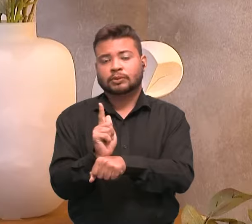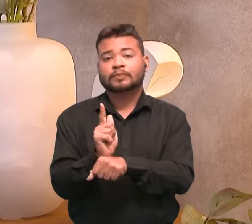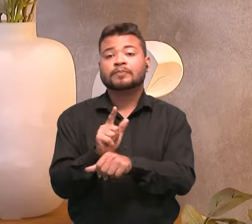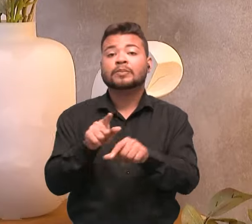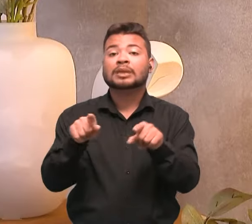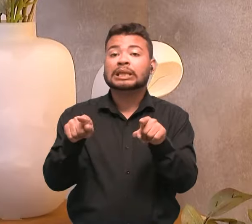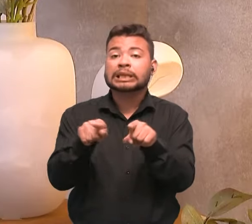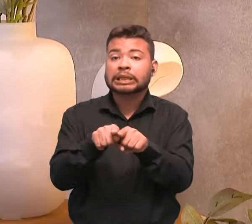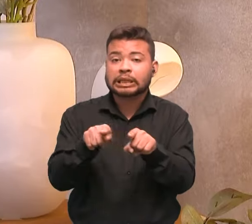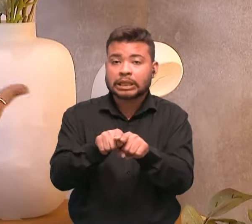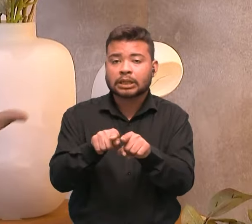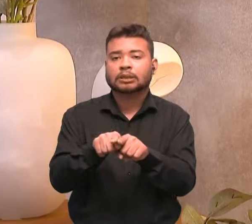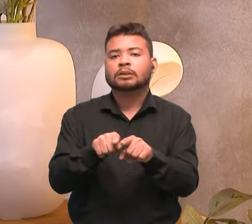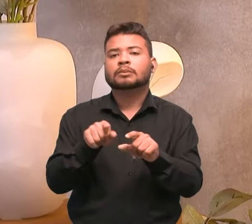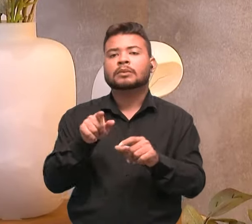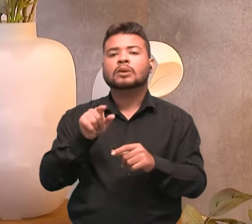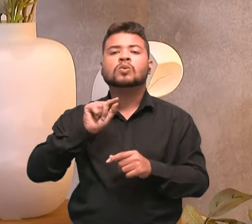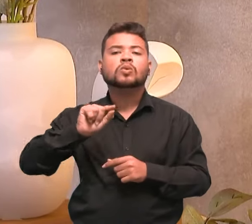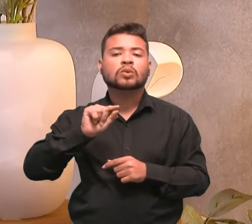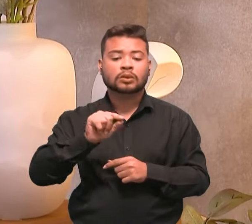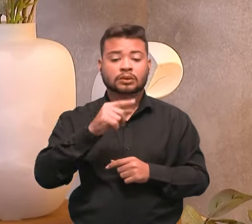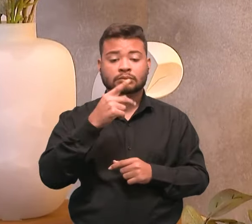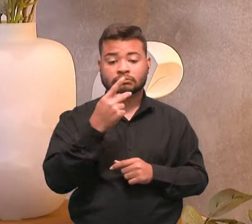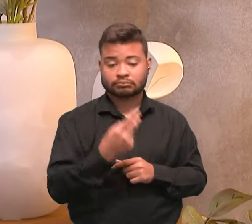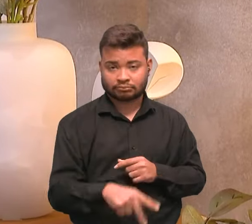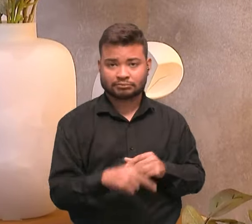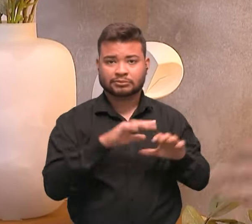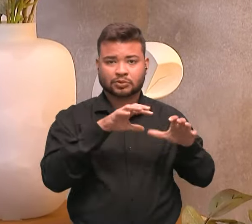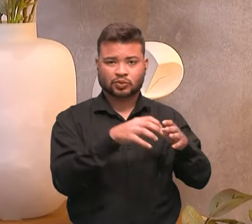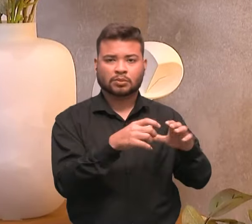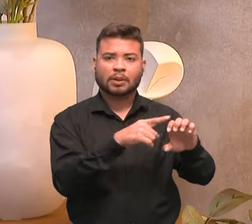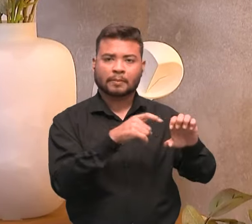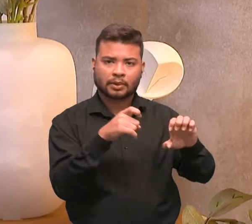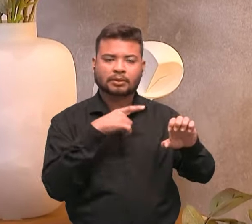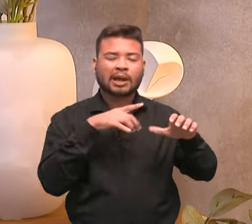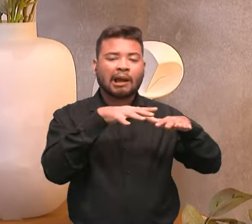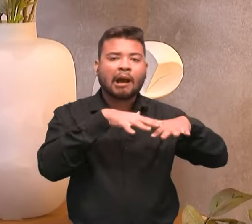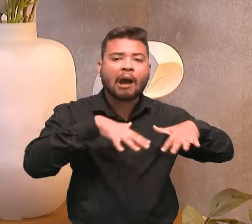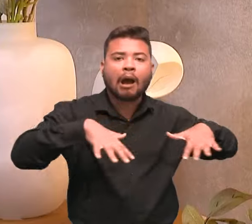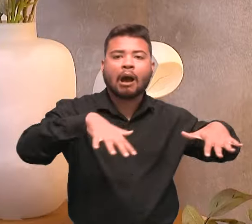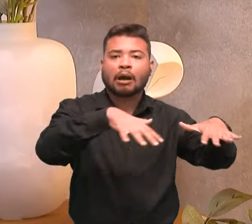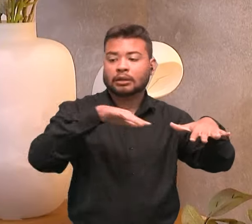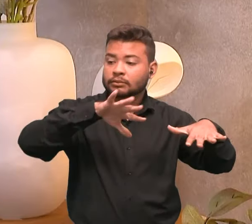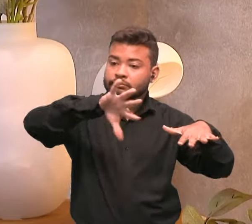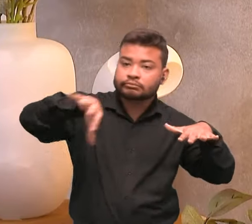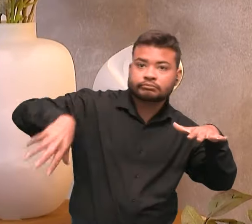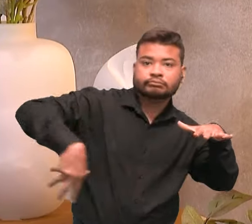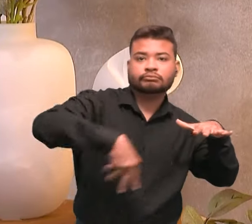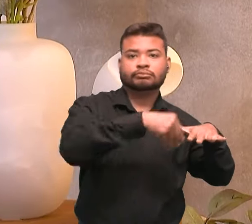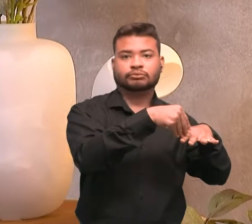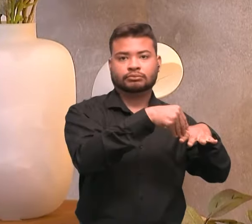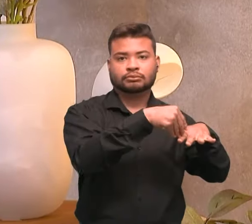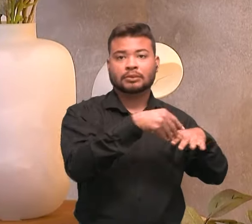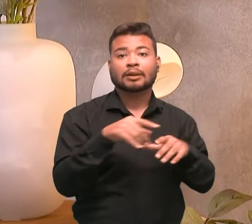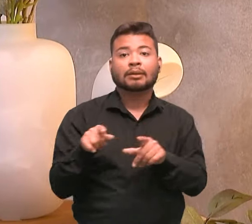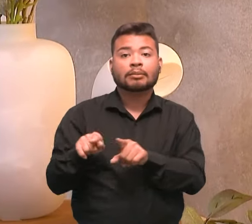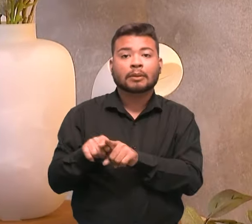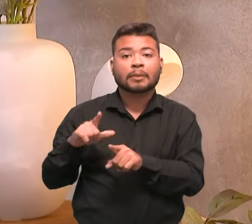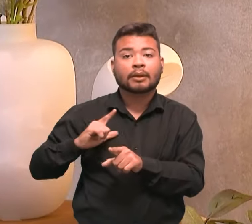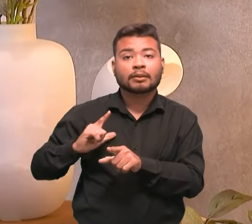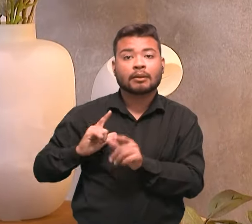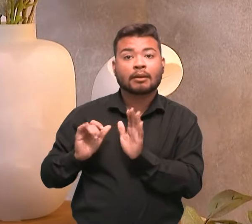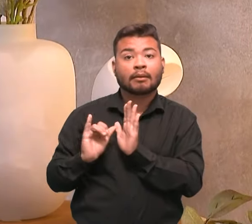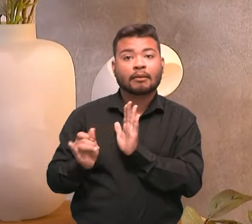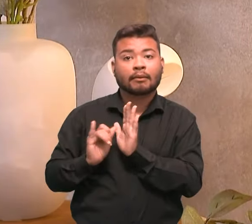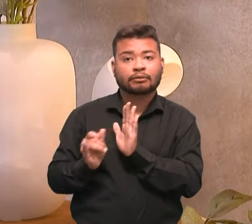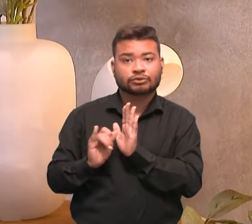aproximamos dentro do ecossistema de empreendedorismo e de editais. Então, essa participação